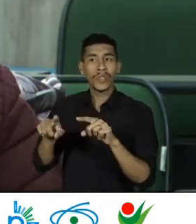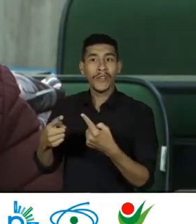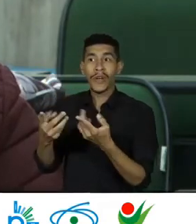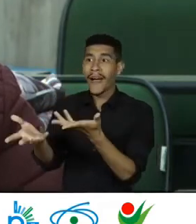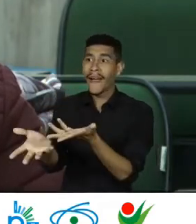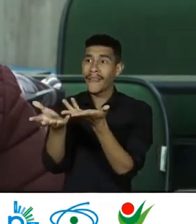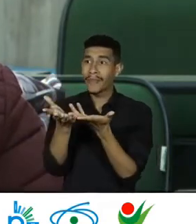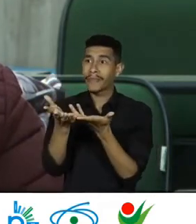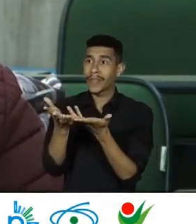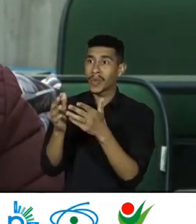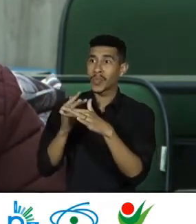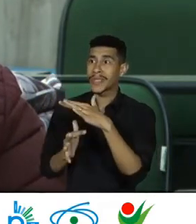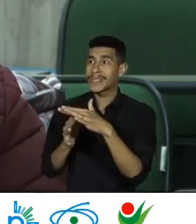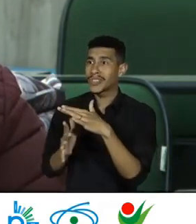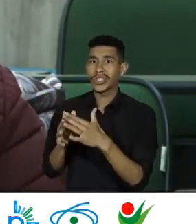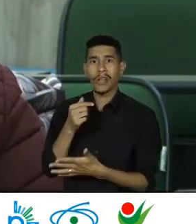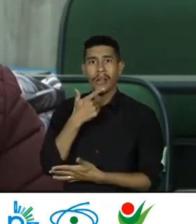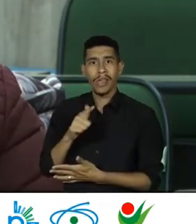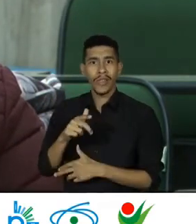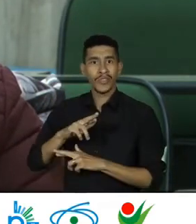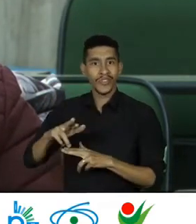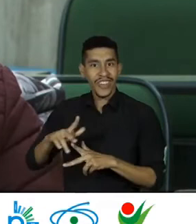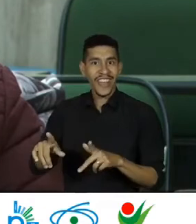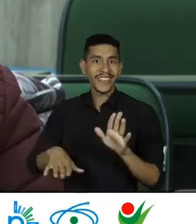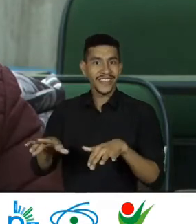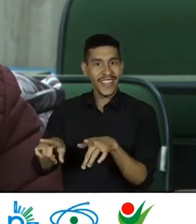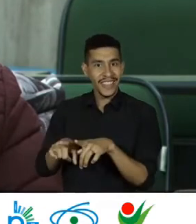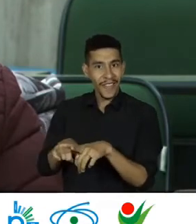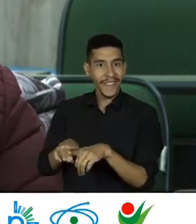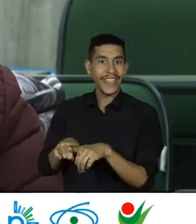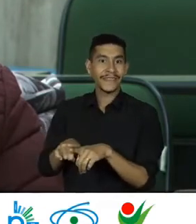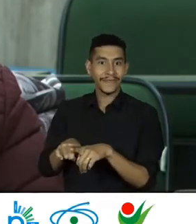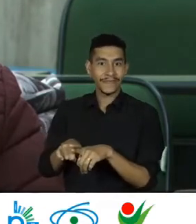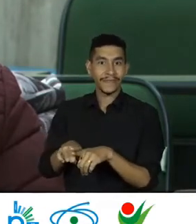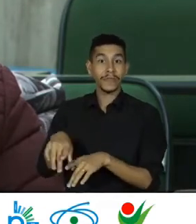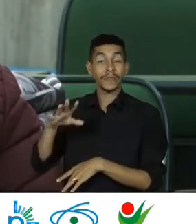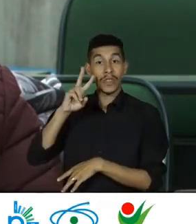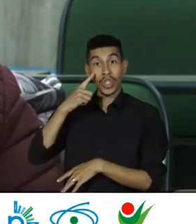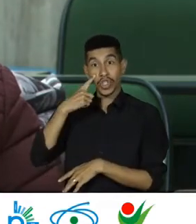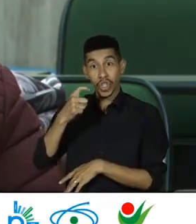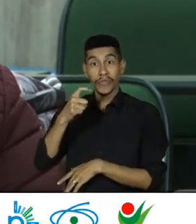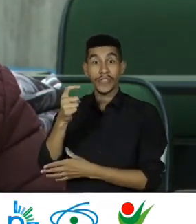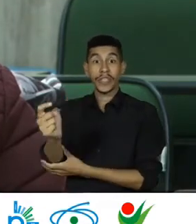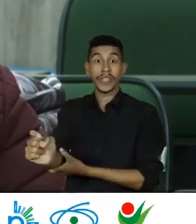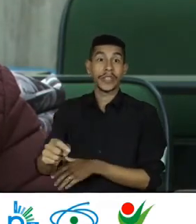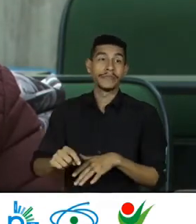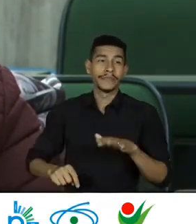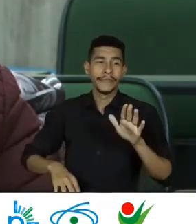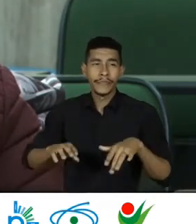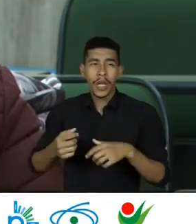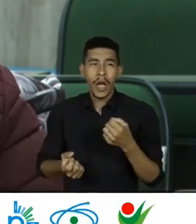Recebendo As crianças Já ouvi Alguns relatos Mas